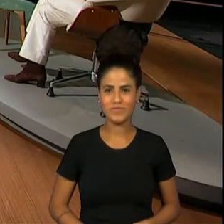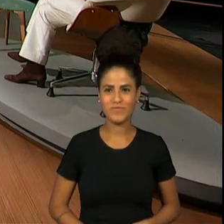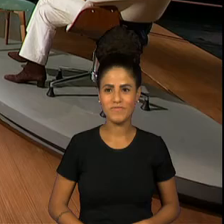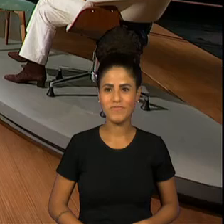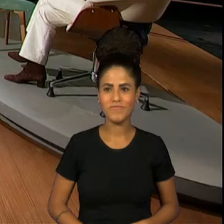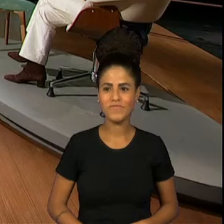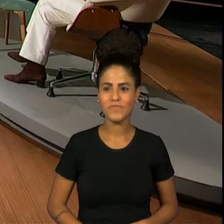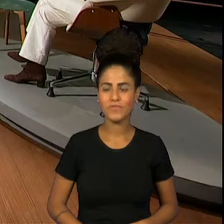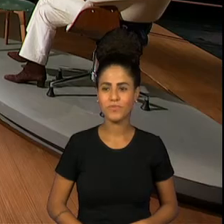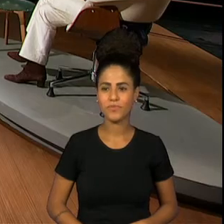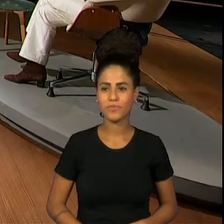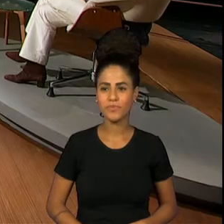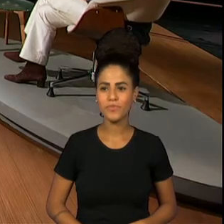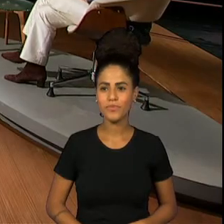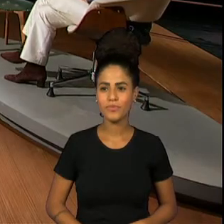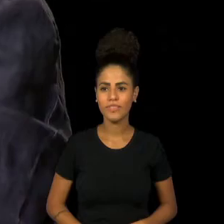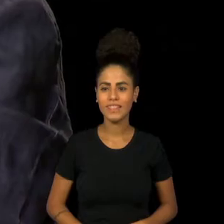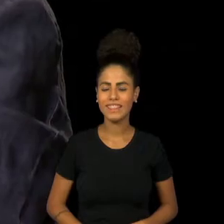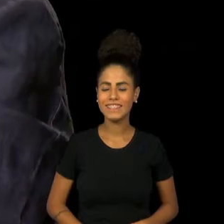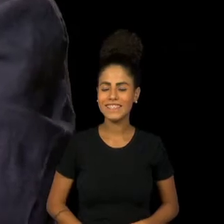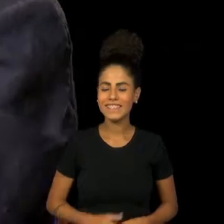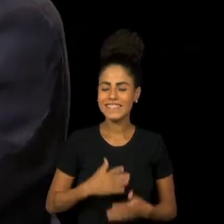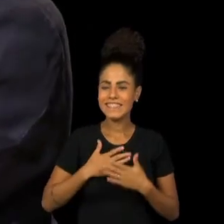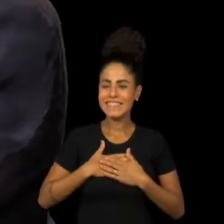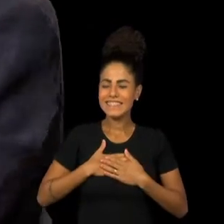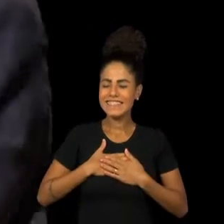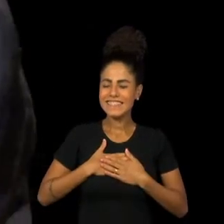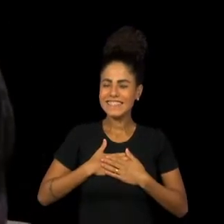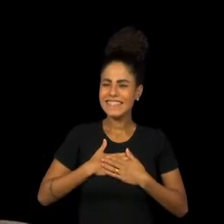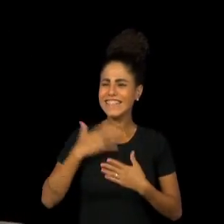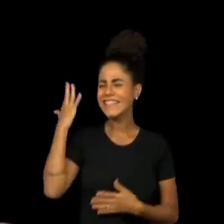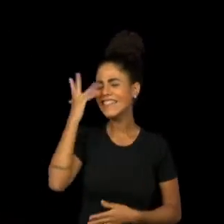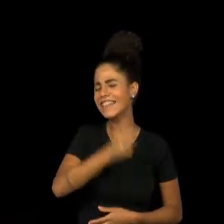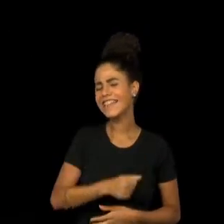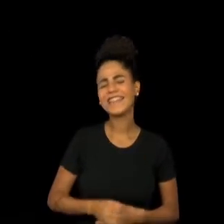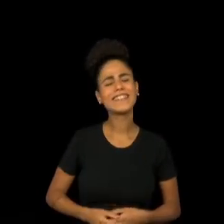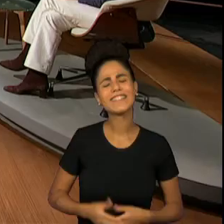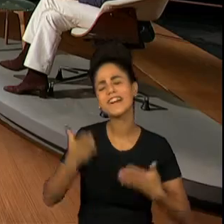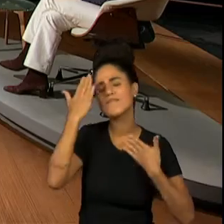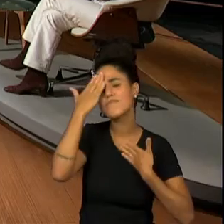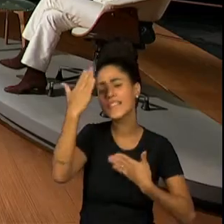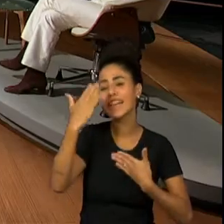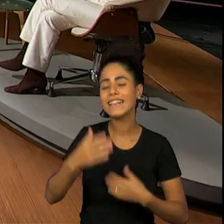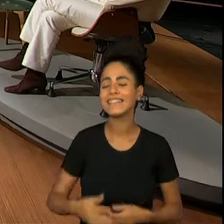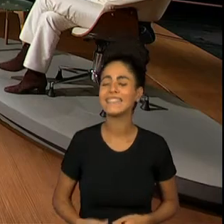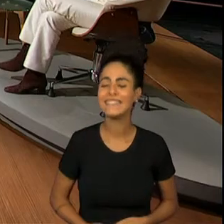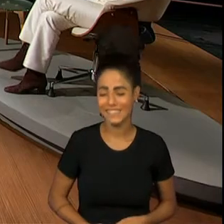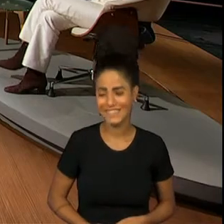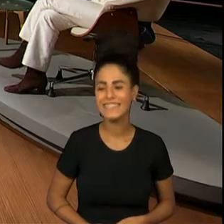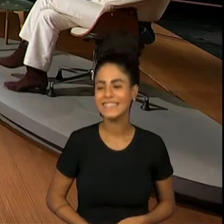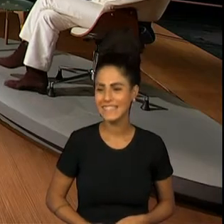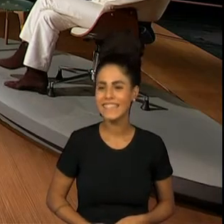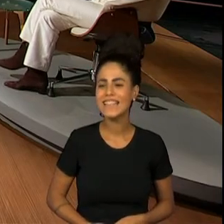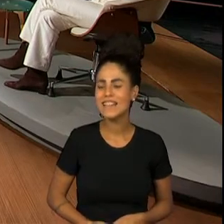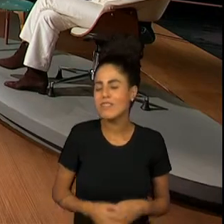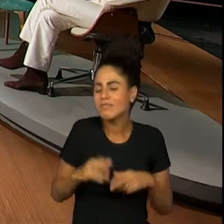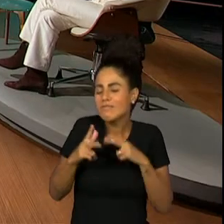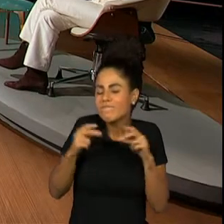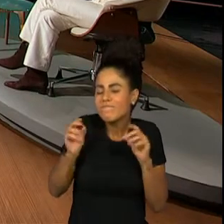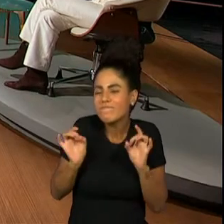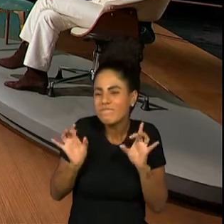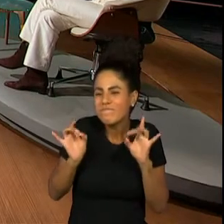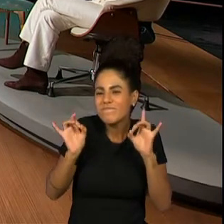É uma coisa. O Marcelo é uma coisa. Que coisa linda, gente. Obrigada. Que presente